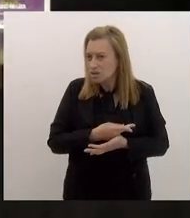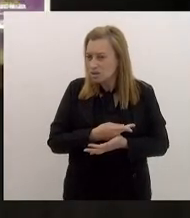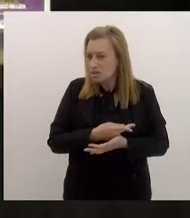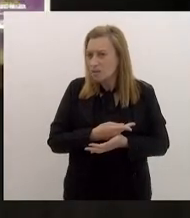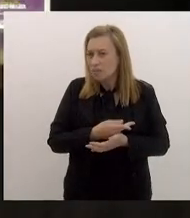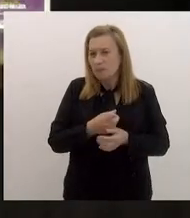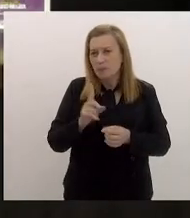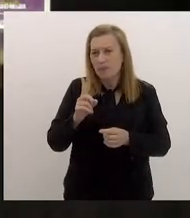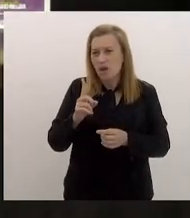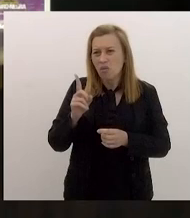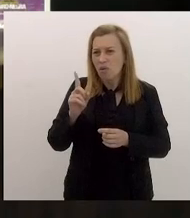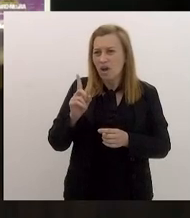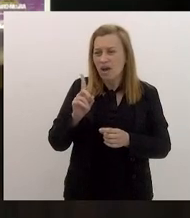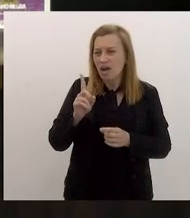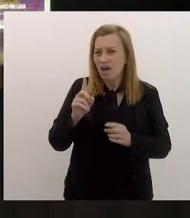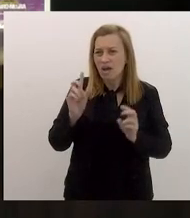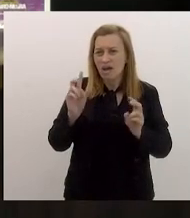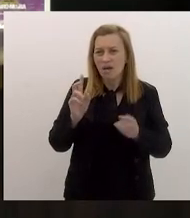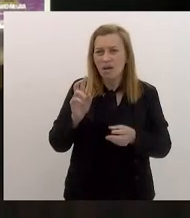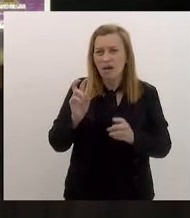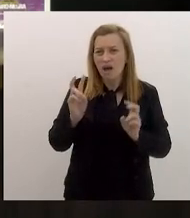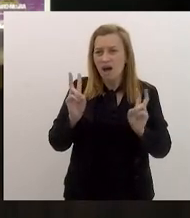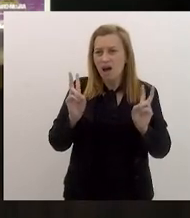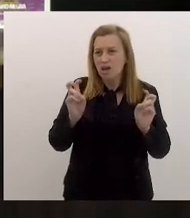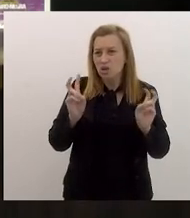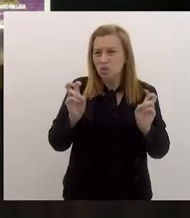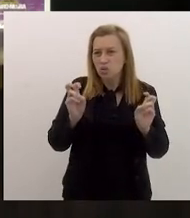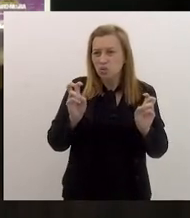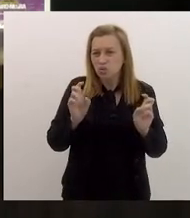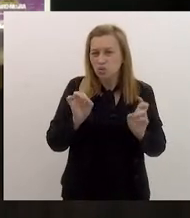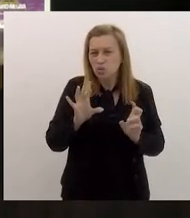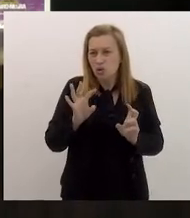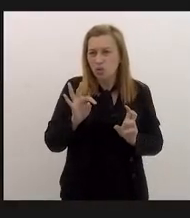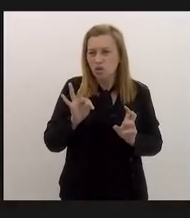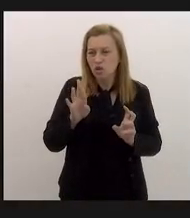Mas não é matéria, é uma nota, né? É.